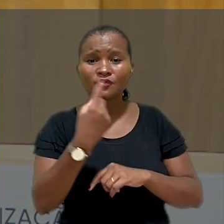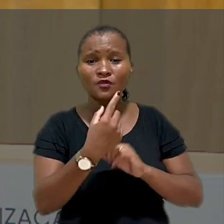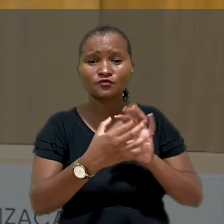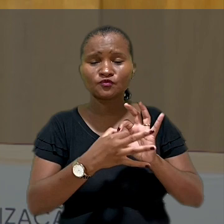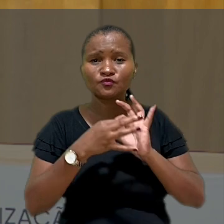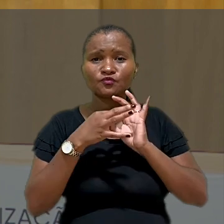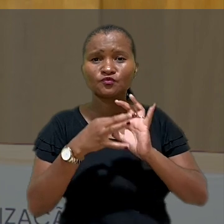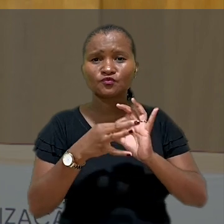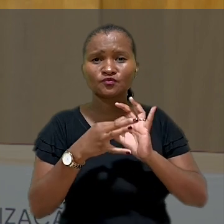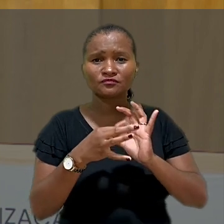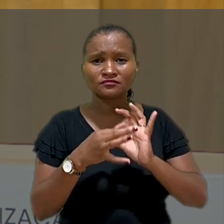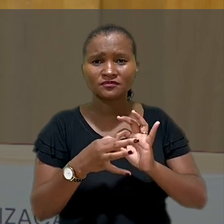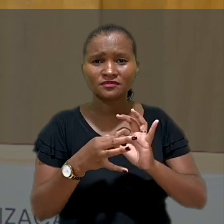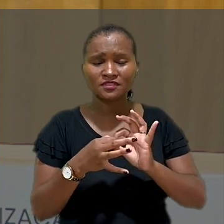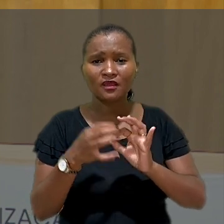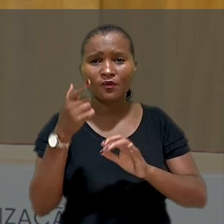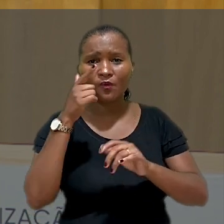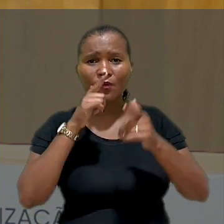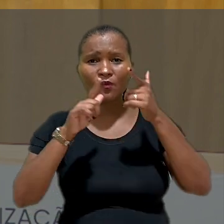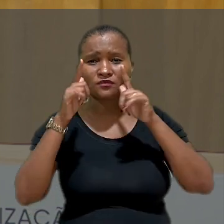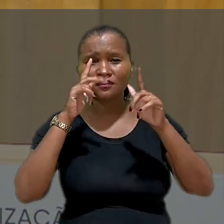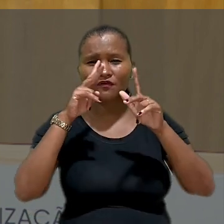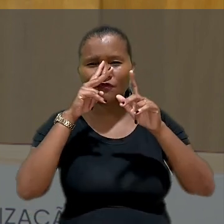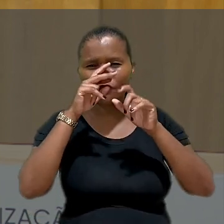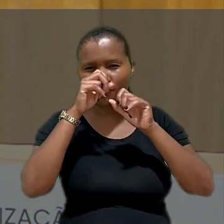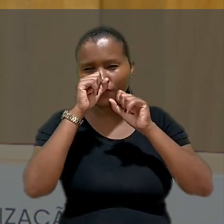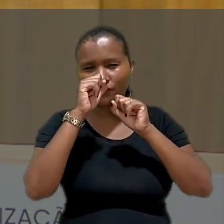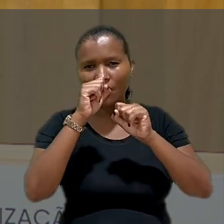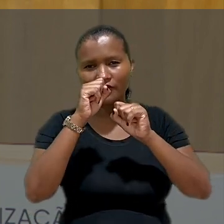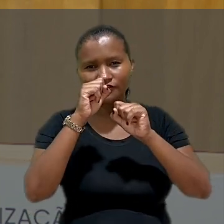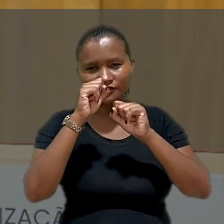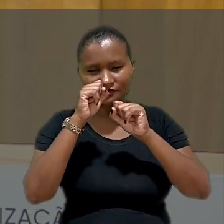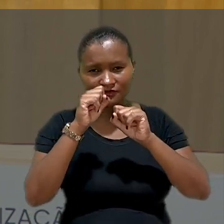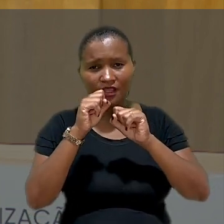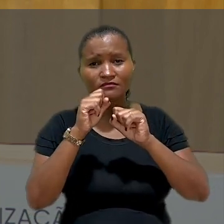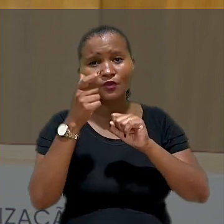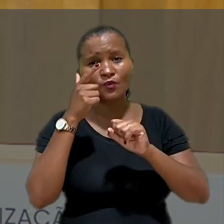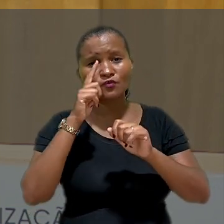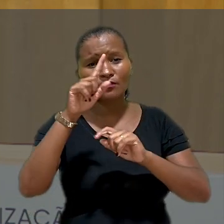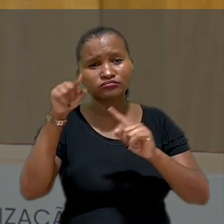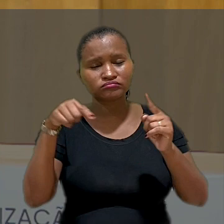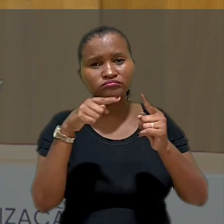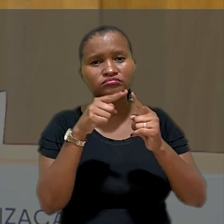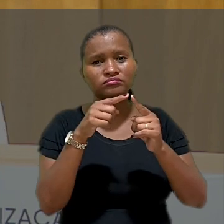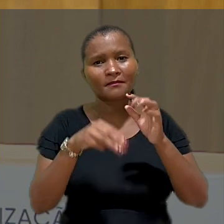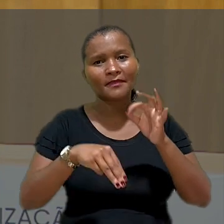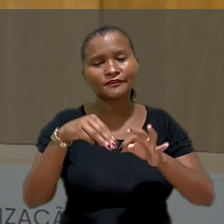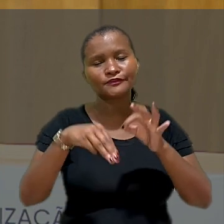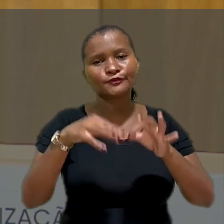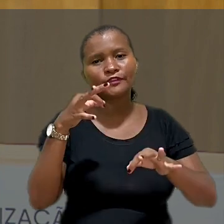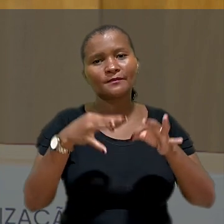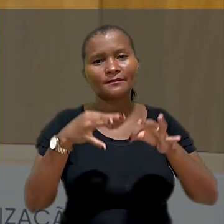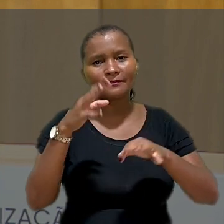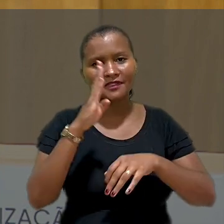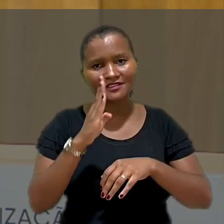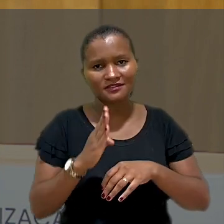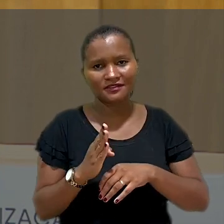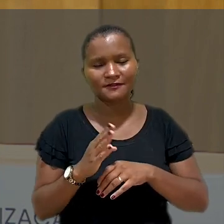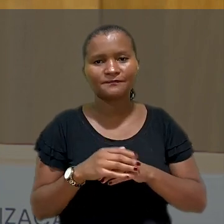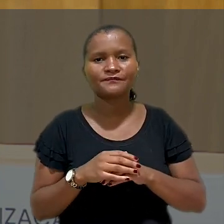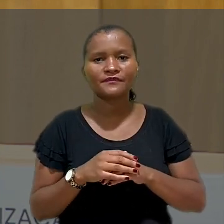unirmos, colhermos forças e seguirmos nos nossos propósitos enquanto magistratura brasileira.